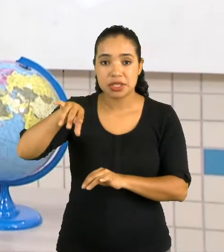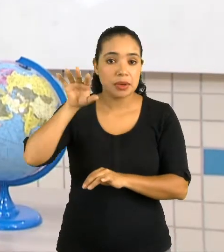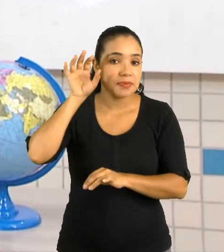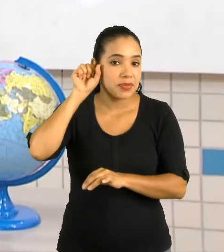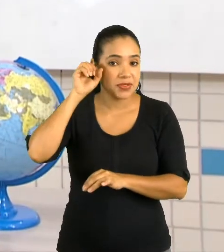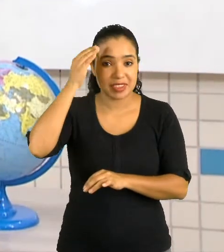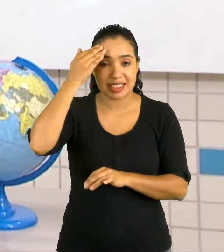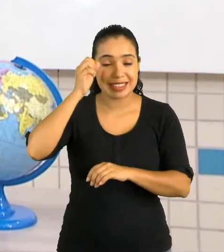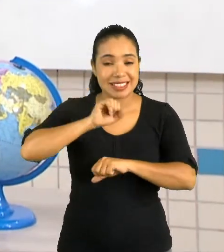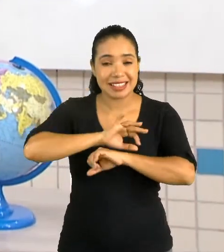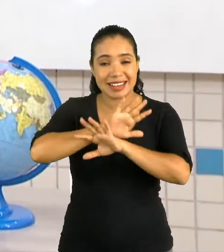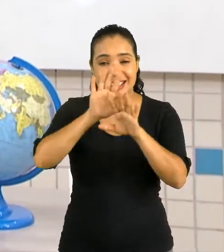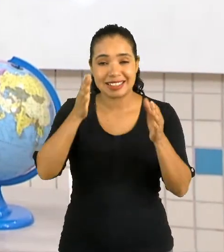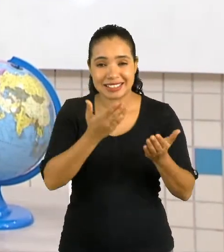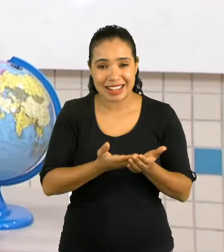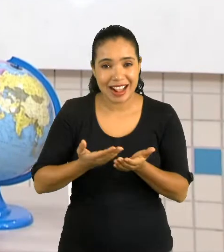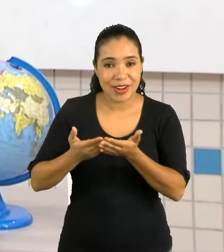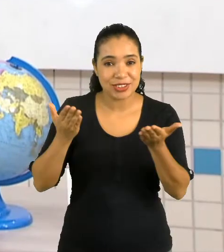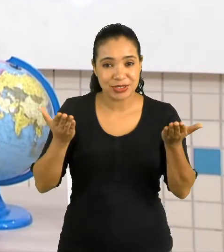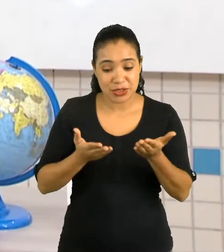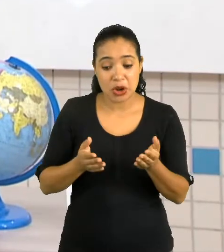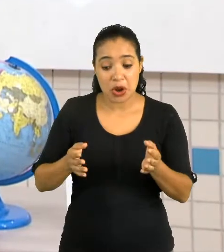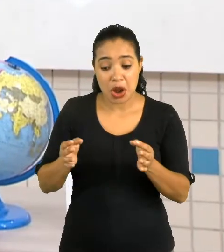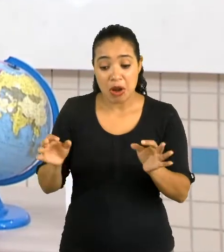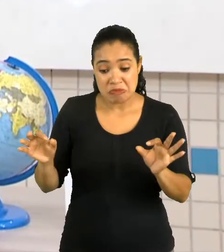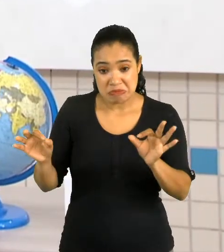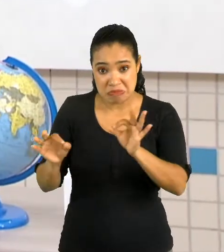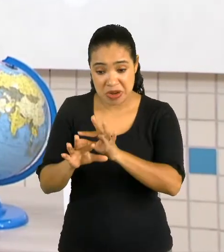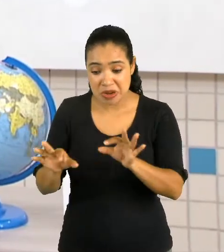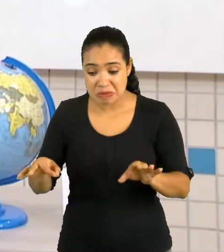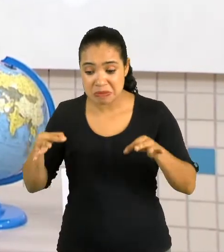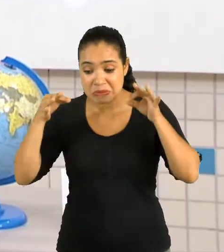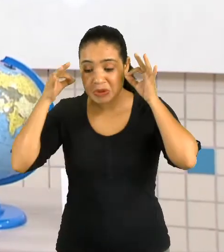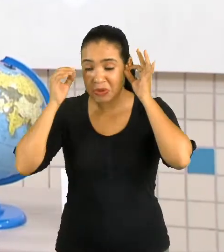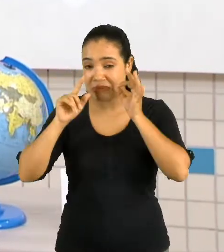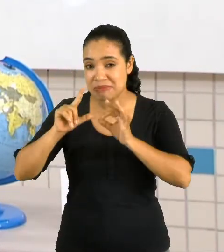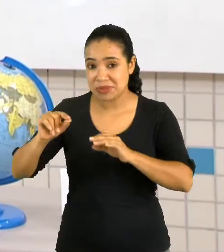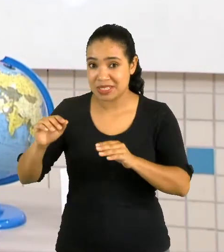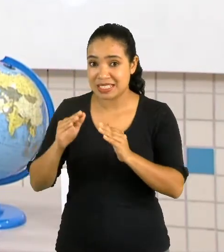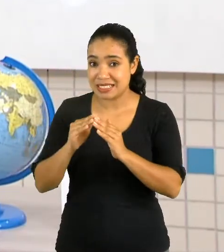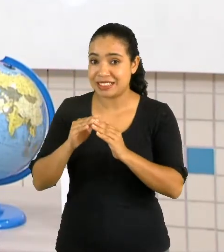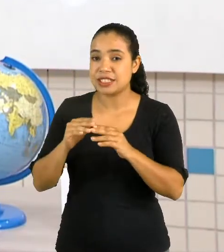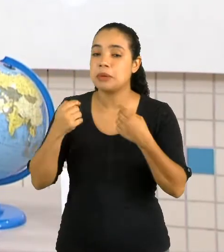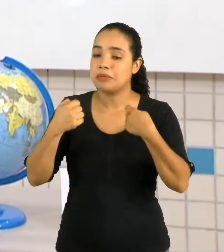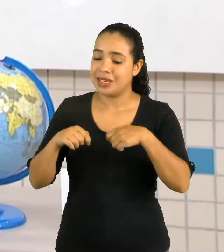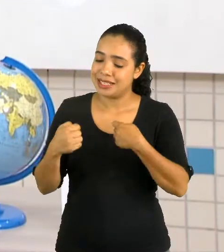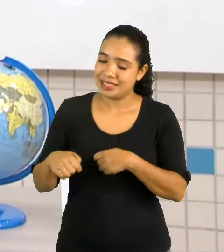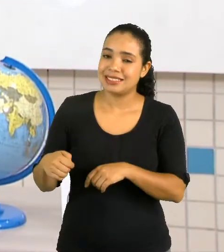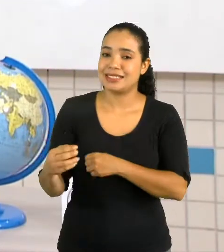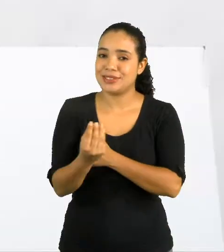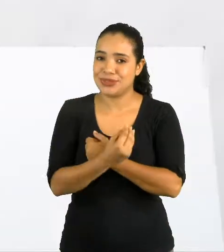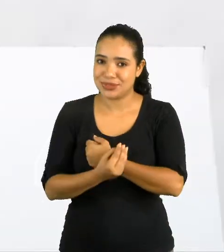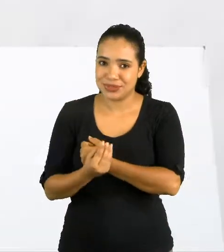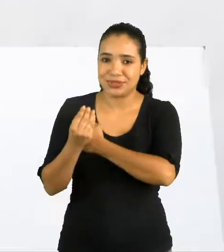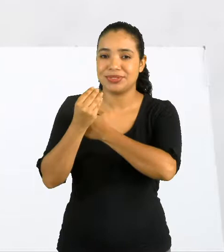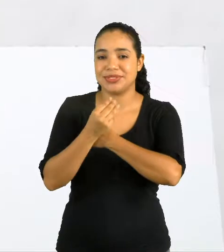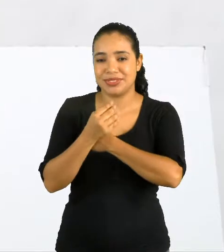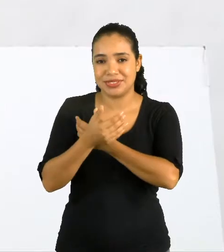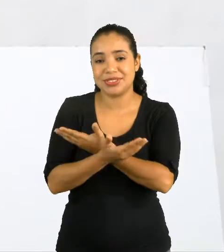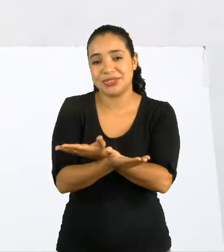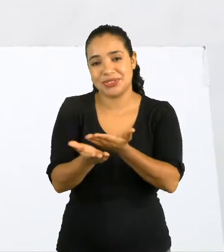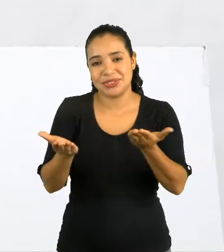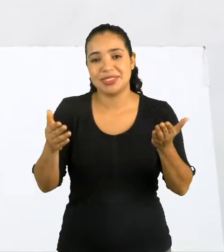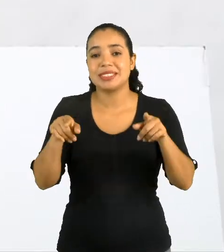entender melhor a nossa aula de hoje. Devemos nos cuidar e cuidar de todos! É